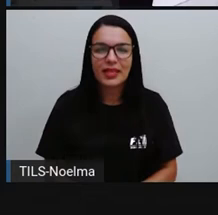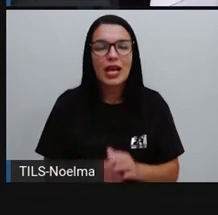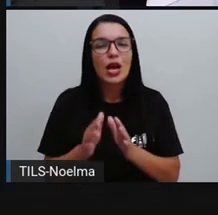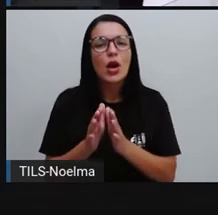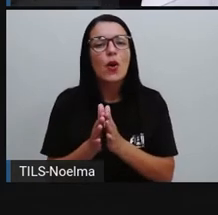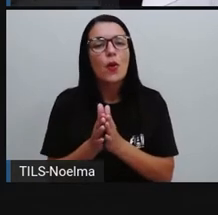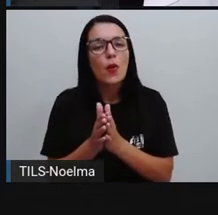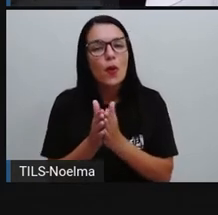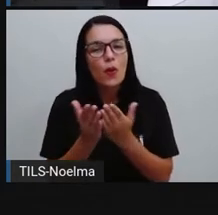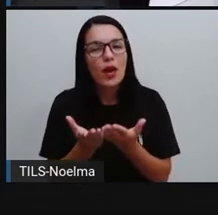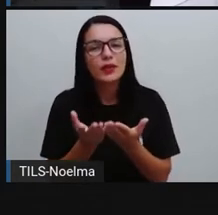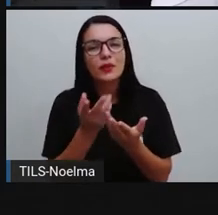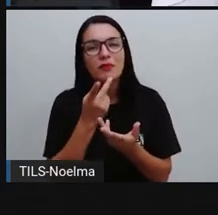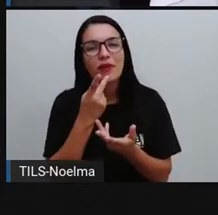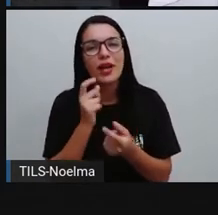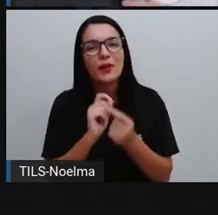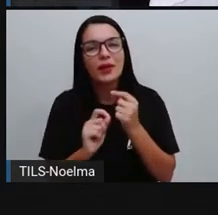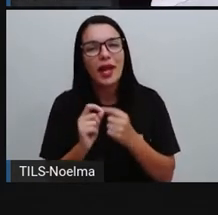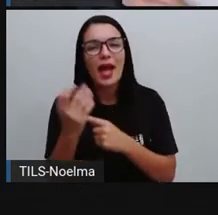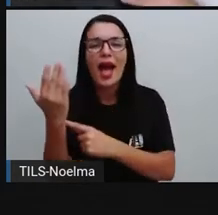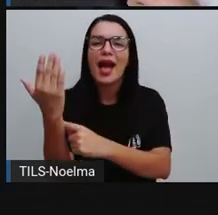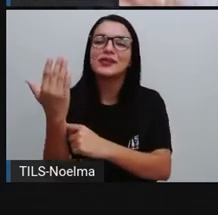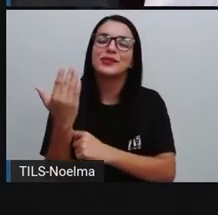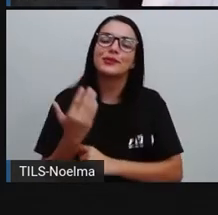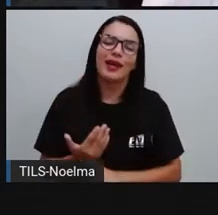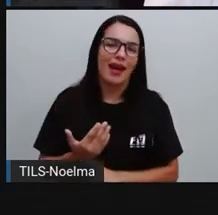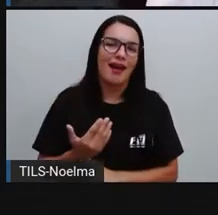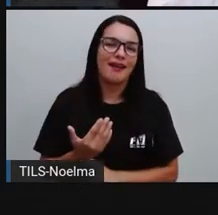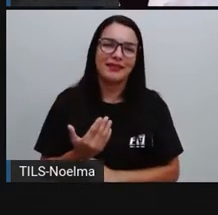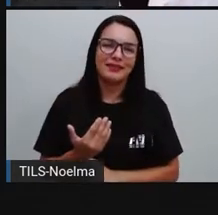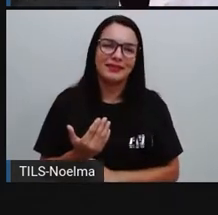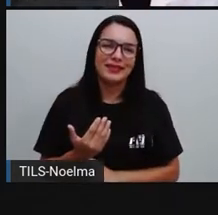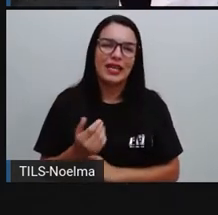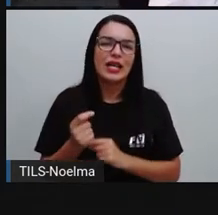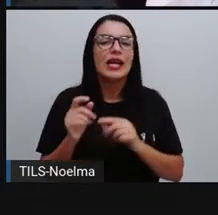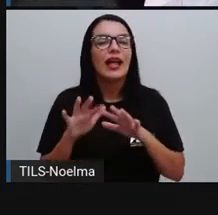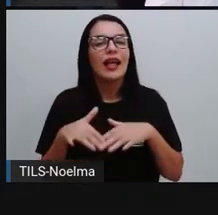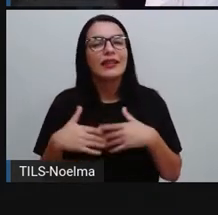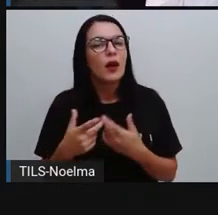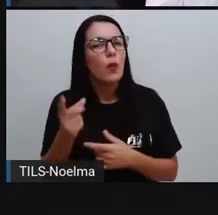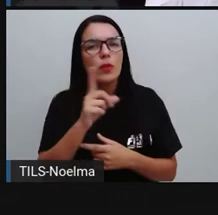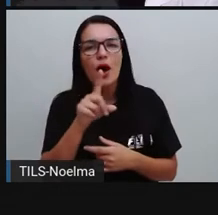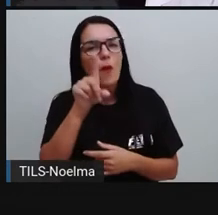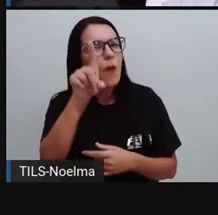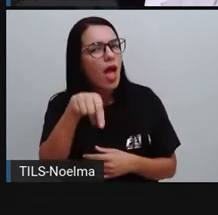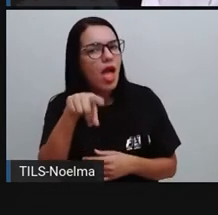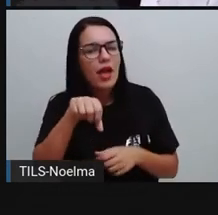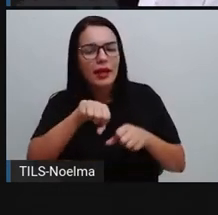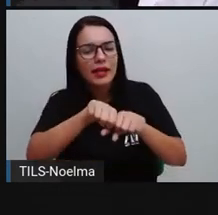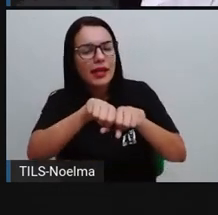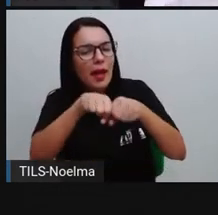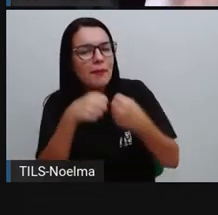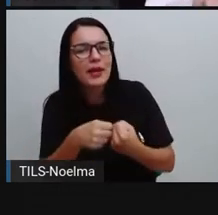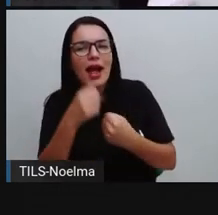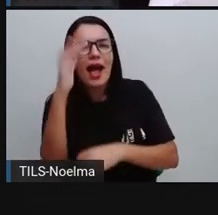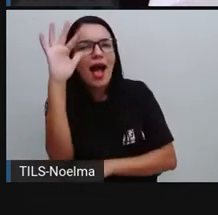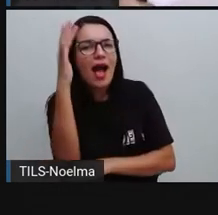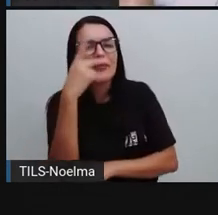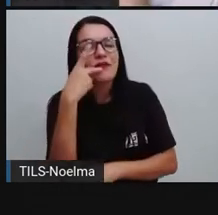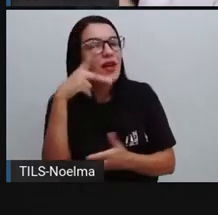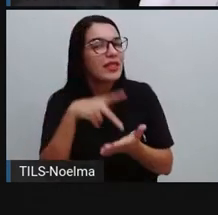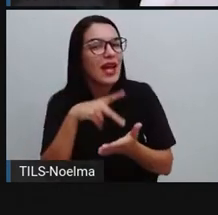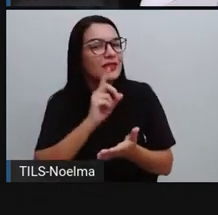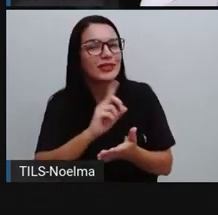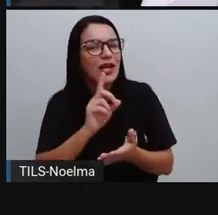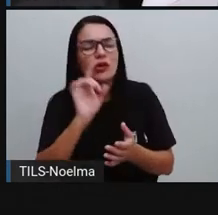Quando ele fala isso, ele está falando no sentido de ajudar. Quebrar o galho, tá? A gente usa como uma forma de